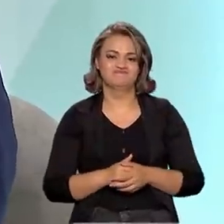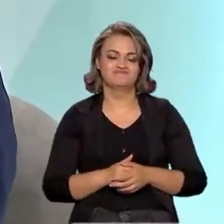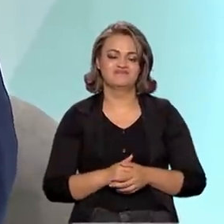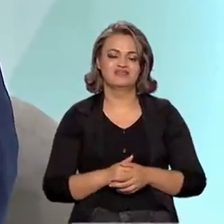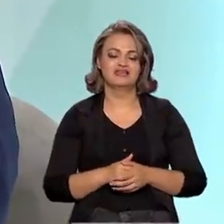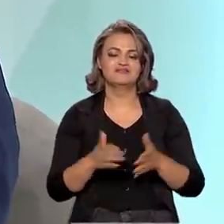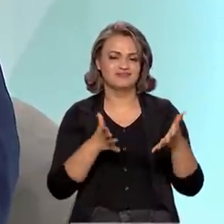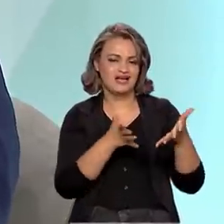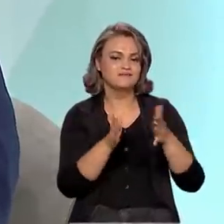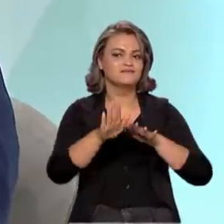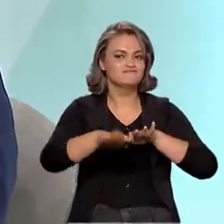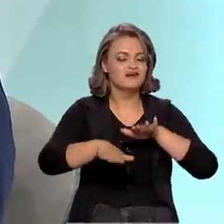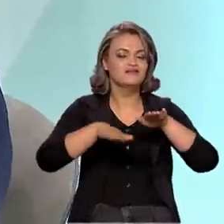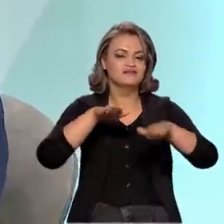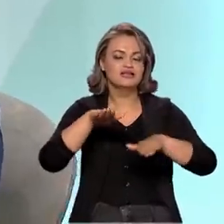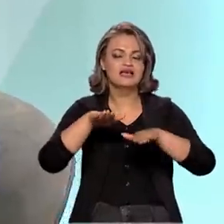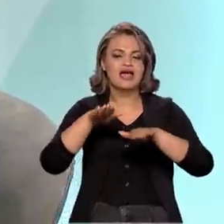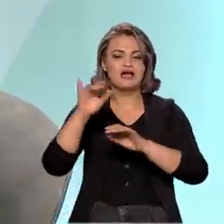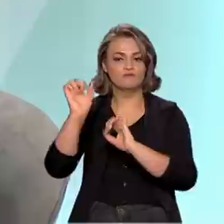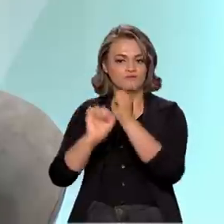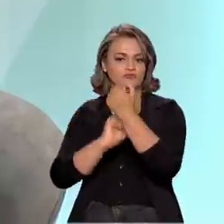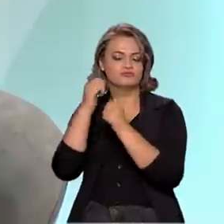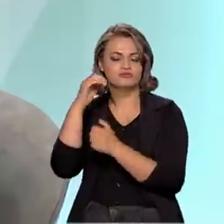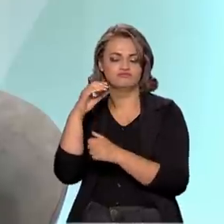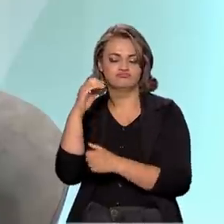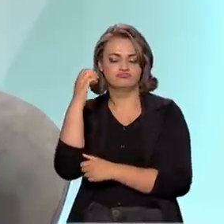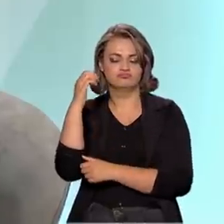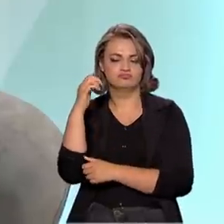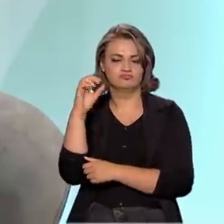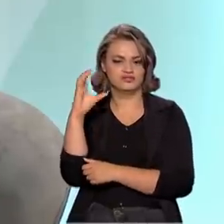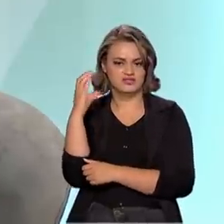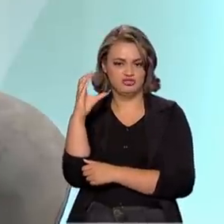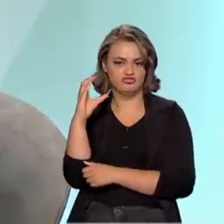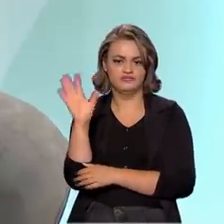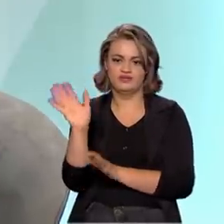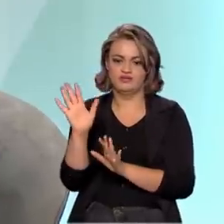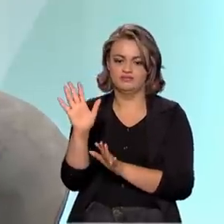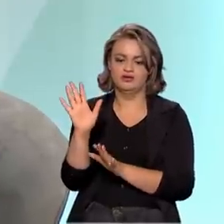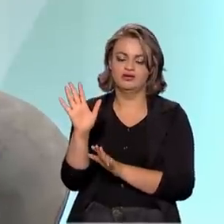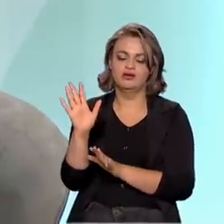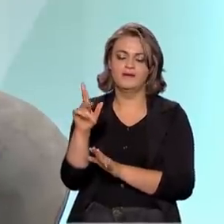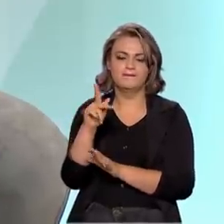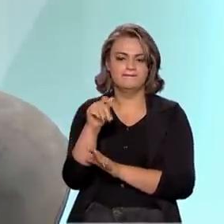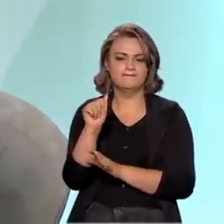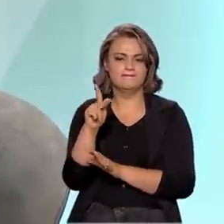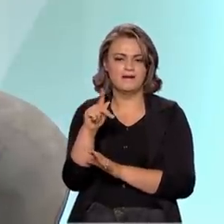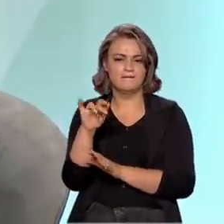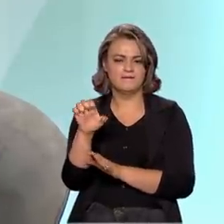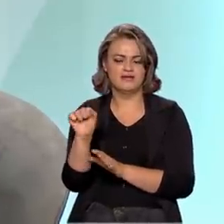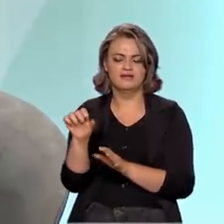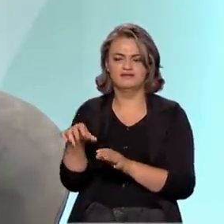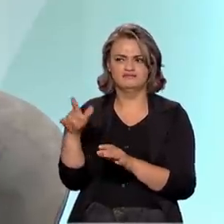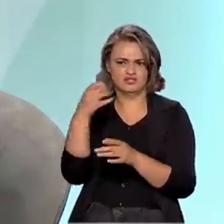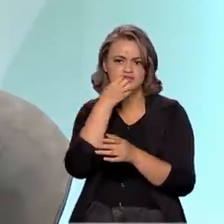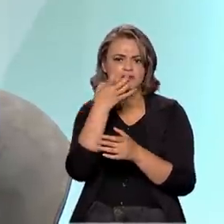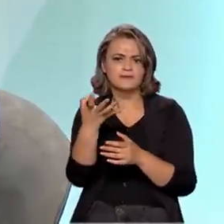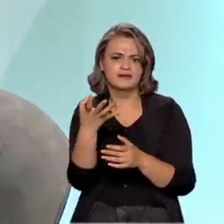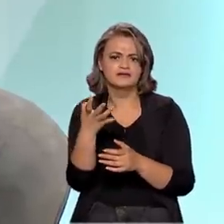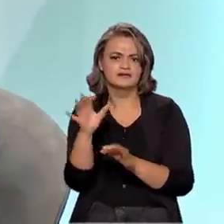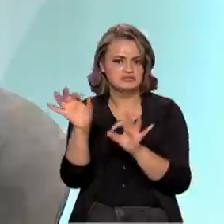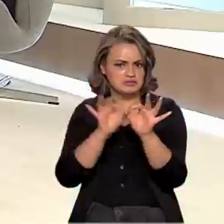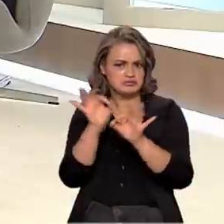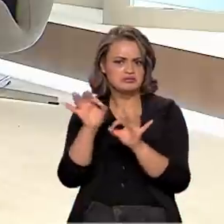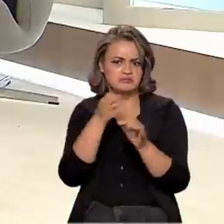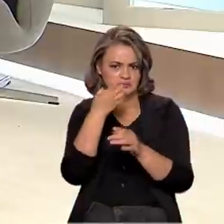não é na questão da produção científica. O Brasil, em termos de produção científica, papers, a gente está bem, nós somos 13º no planeta. E